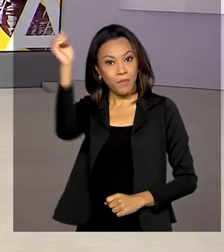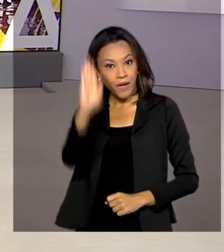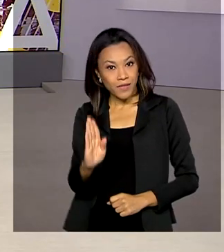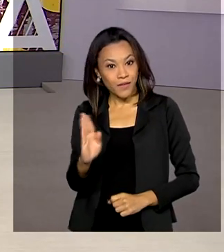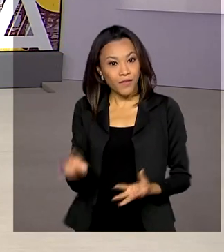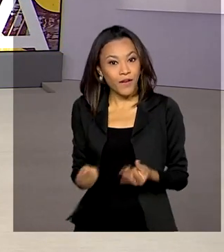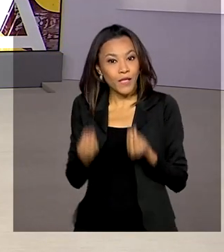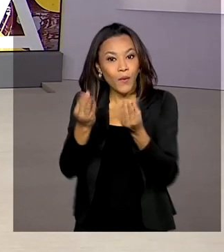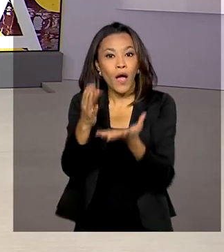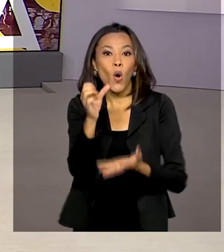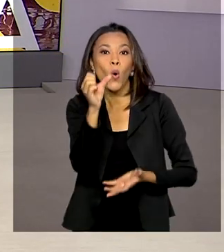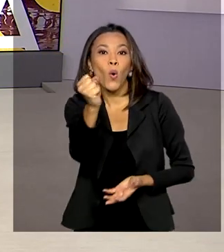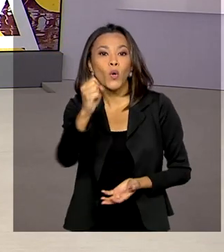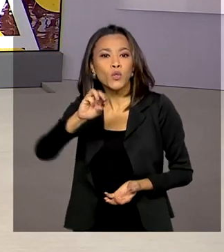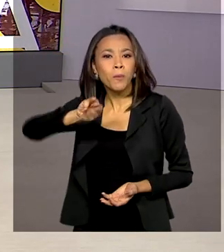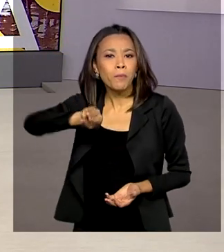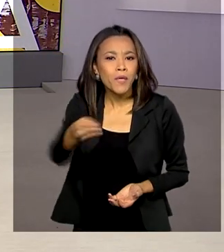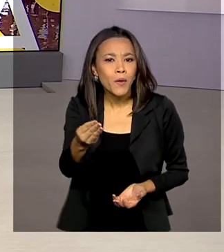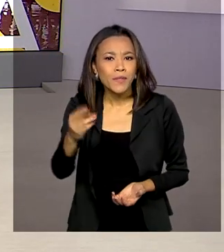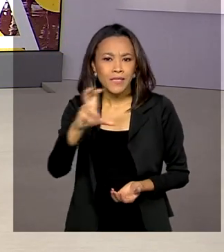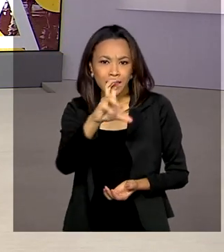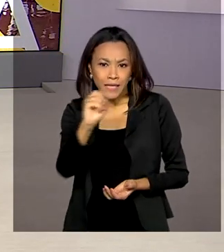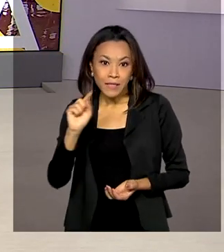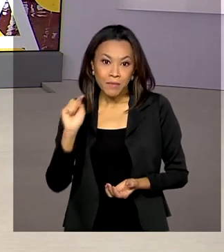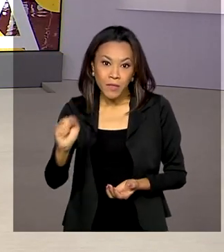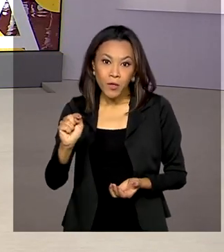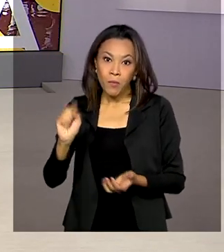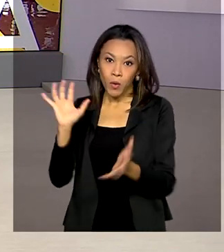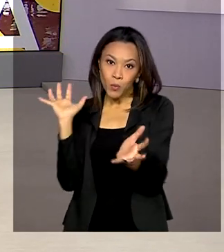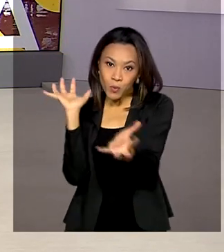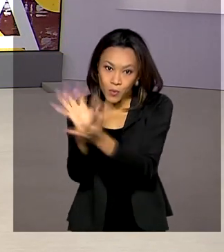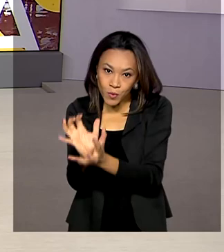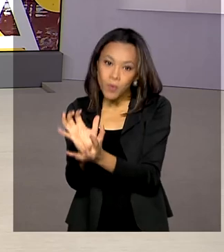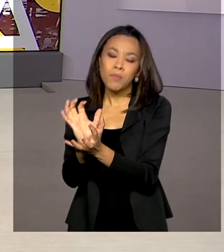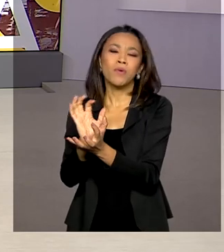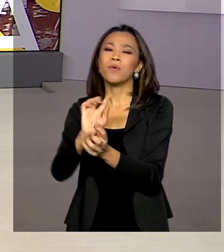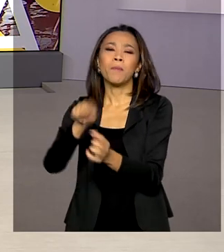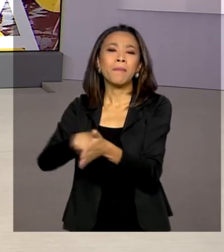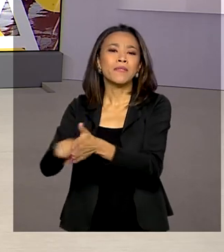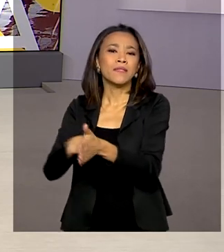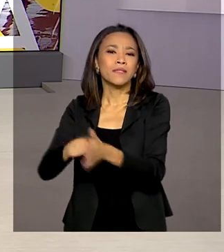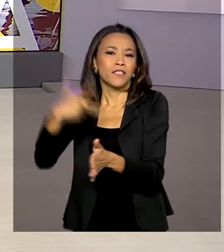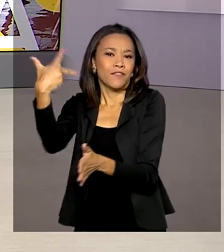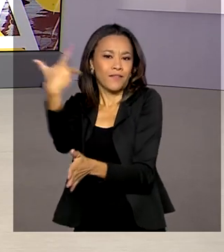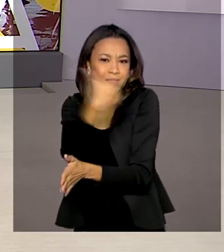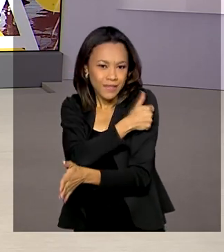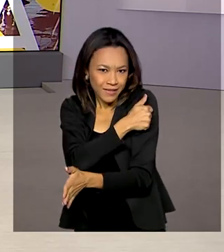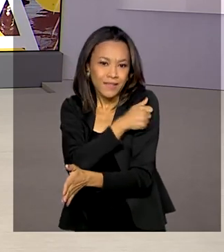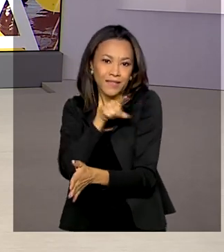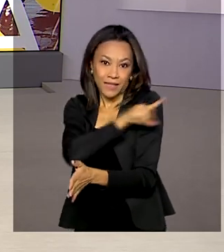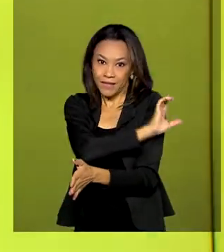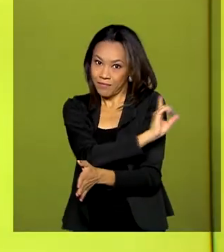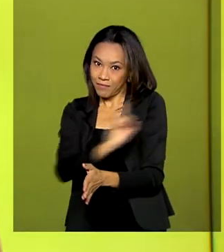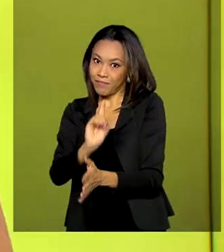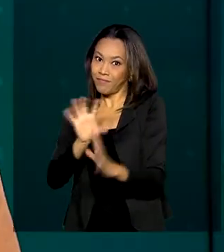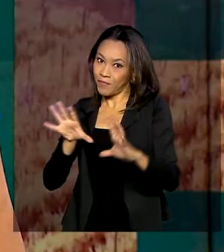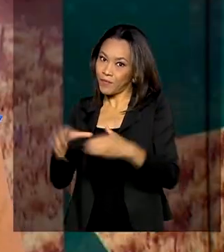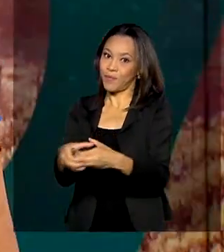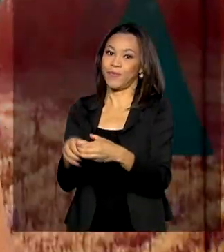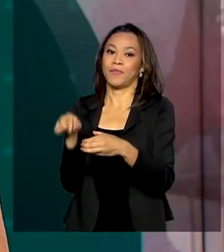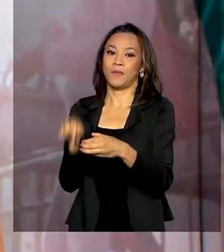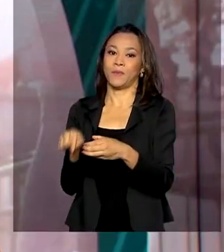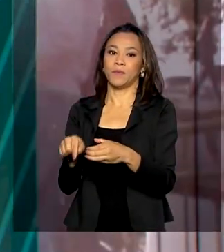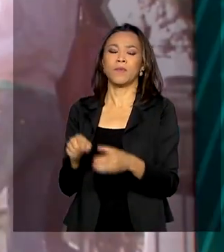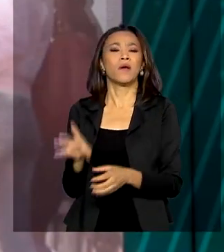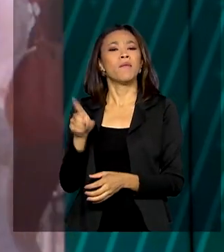doar 8 milhões e meio de reais para a Aliança Global para Vacinas e Imunização, da qual faz parte. E para